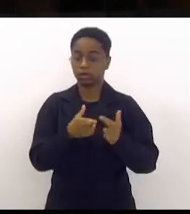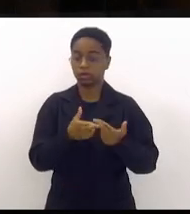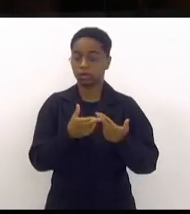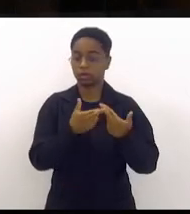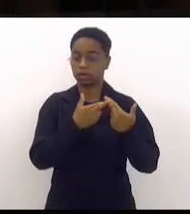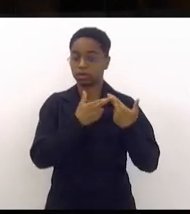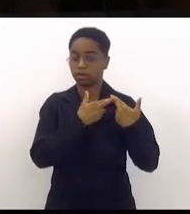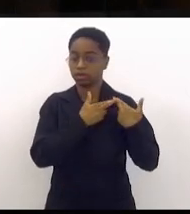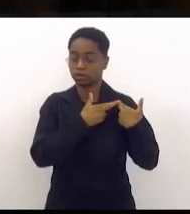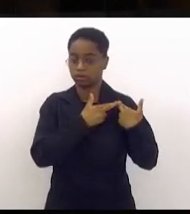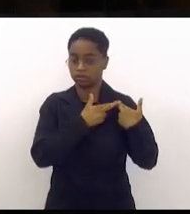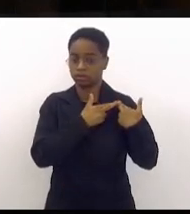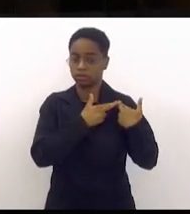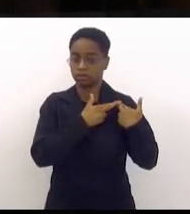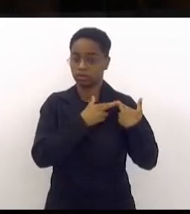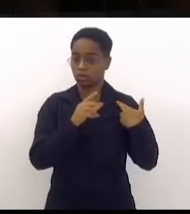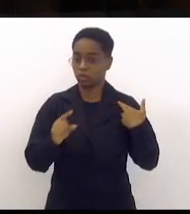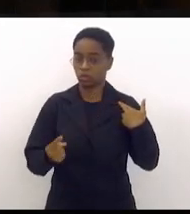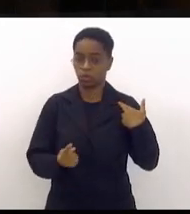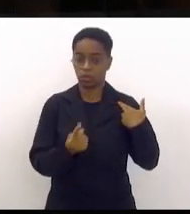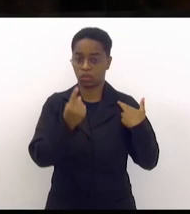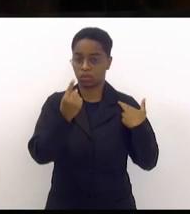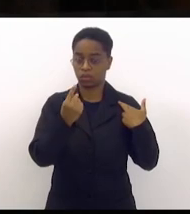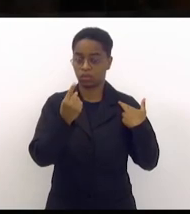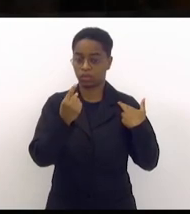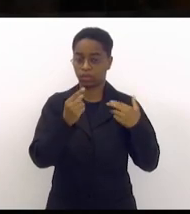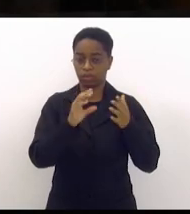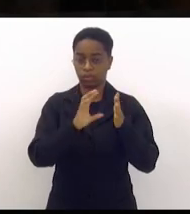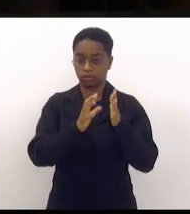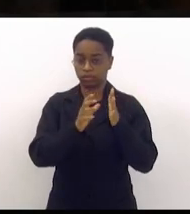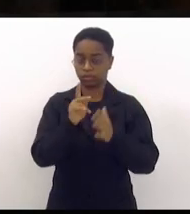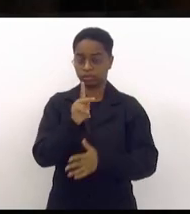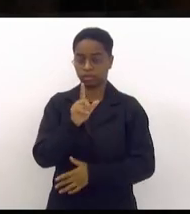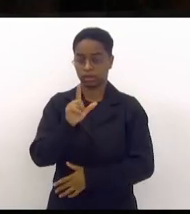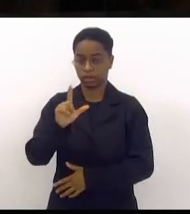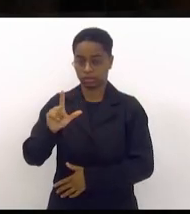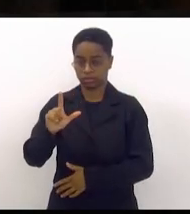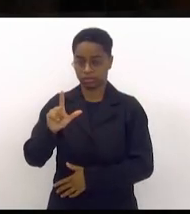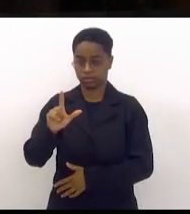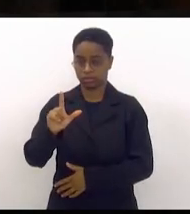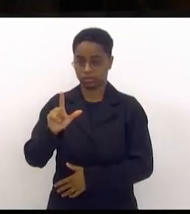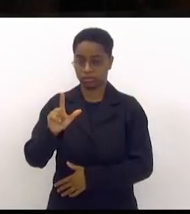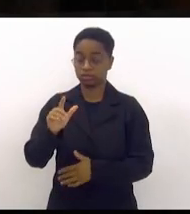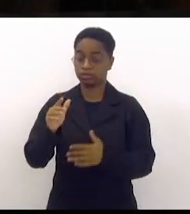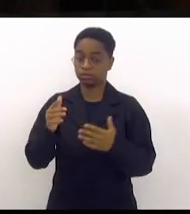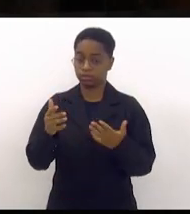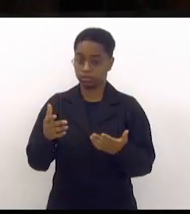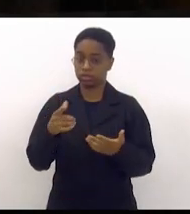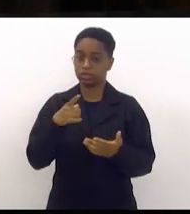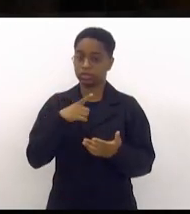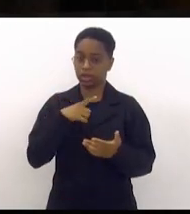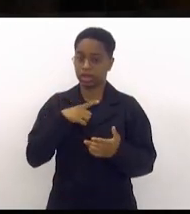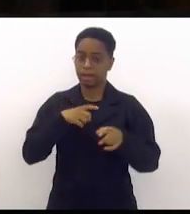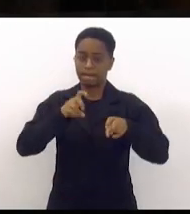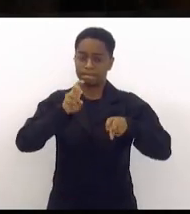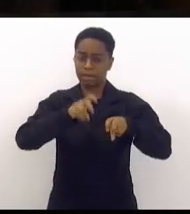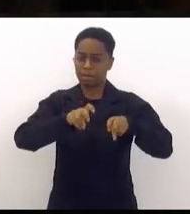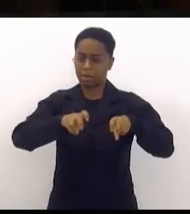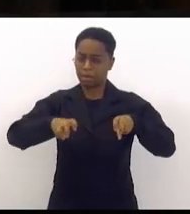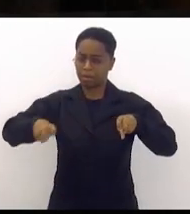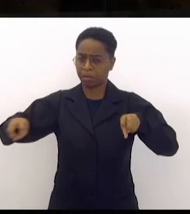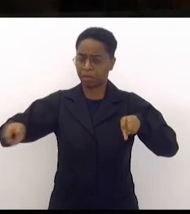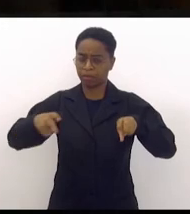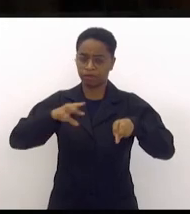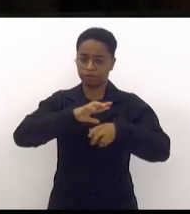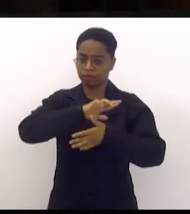plena e absoluta do PL, que aqui tem assento máximo no PL,